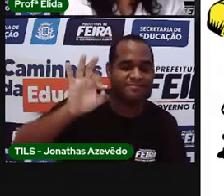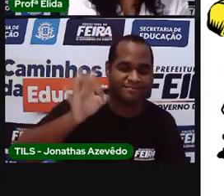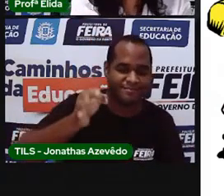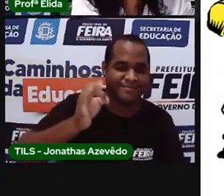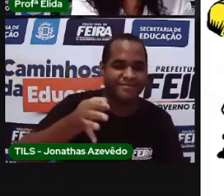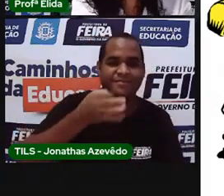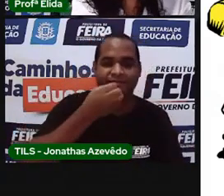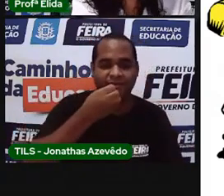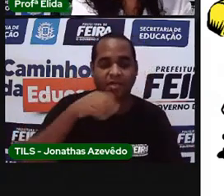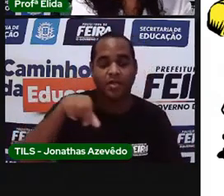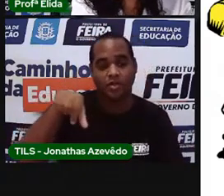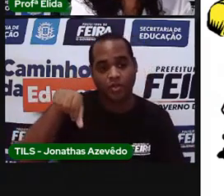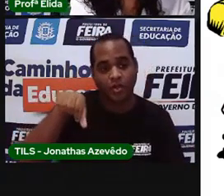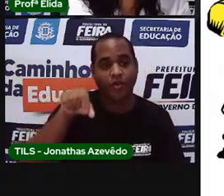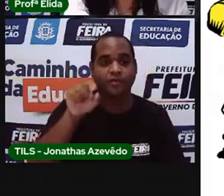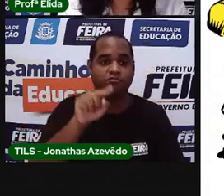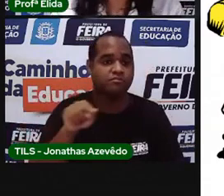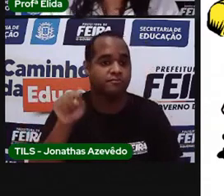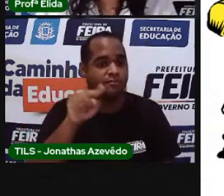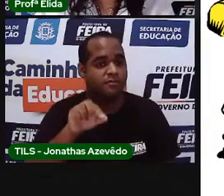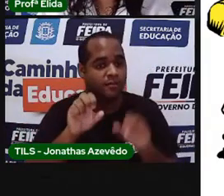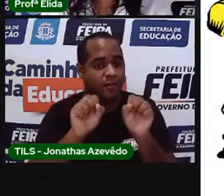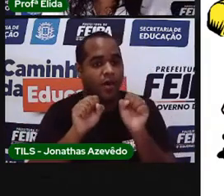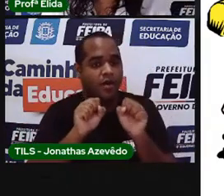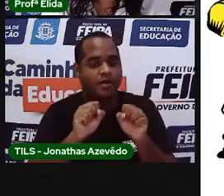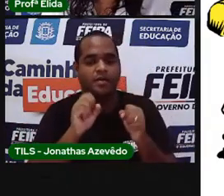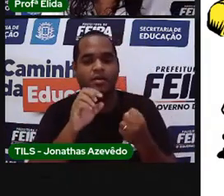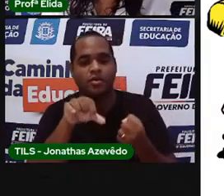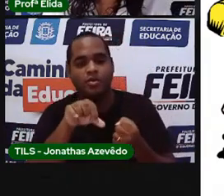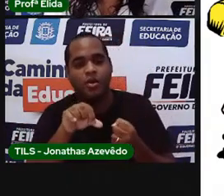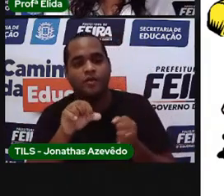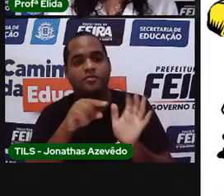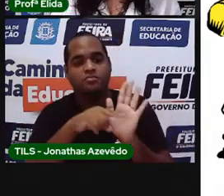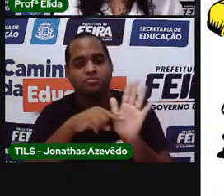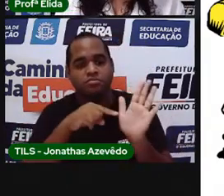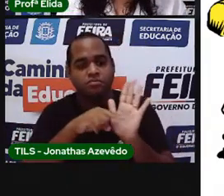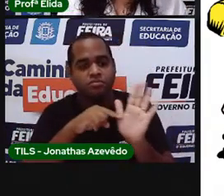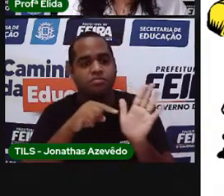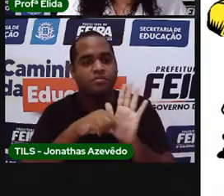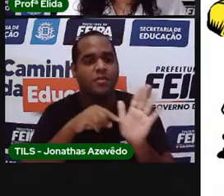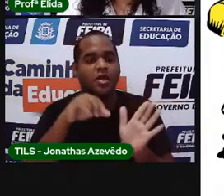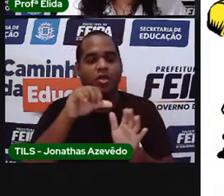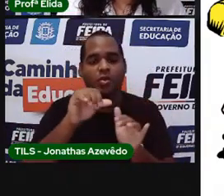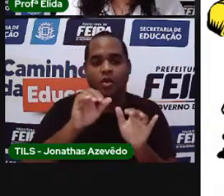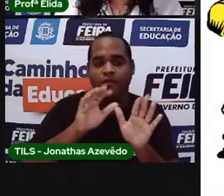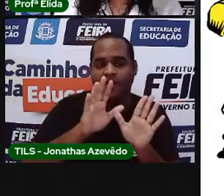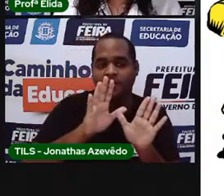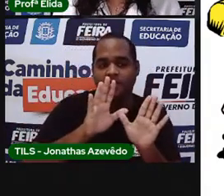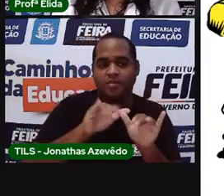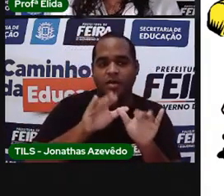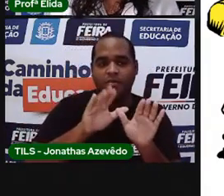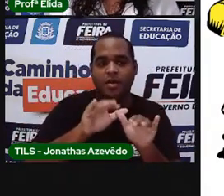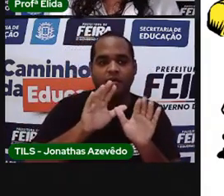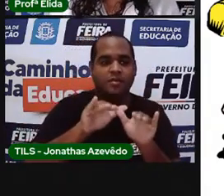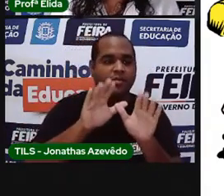9 bolinhas, 9 tracinhos, 9 borboletas,